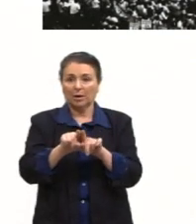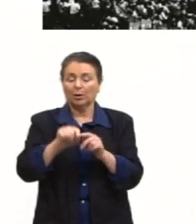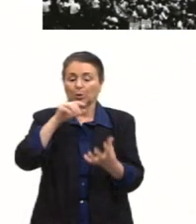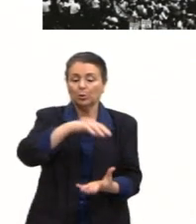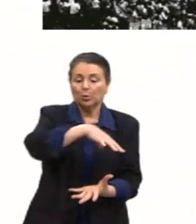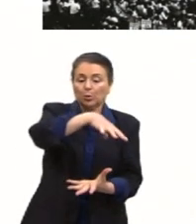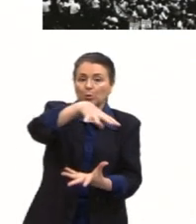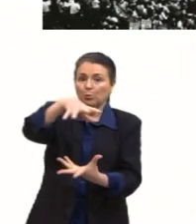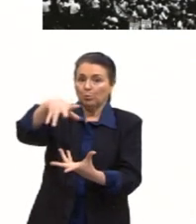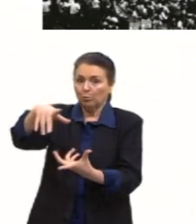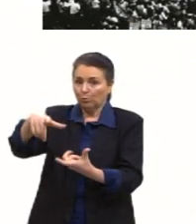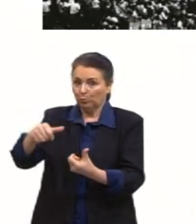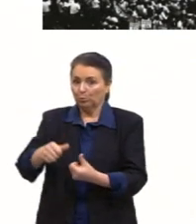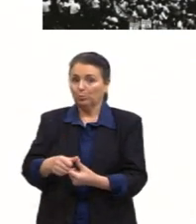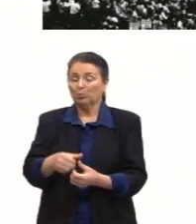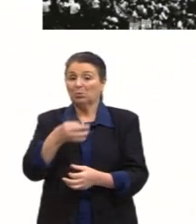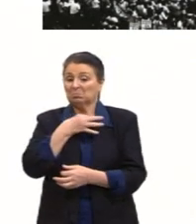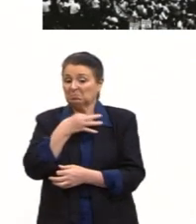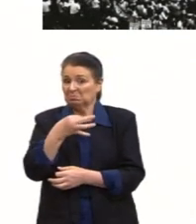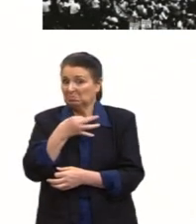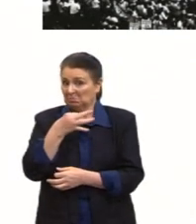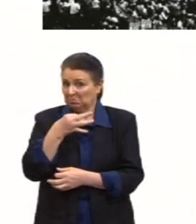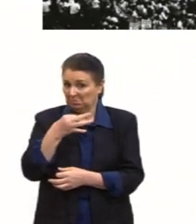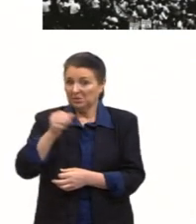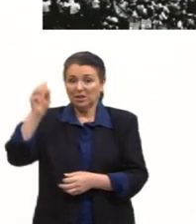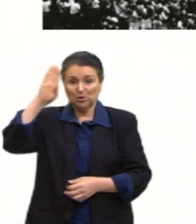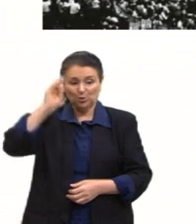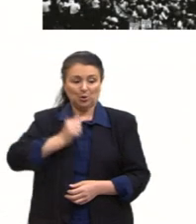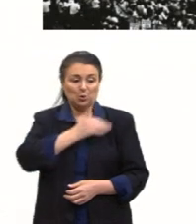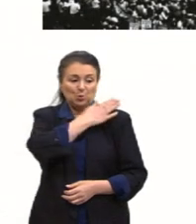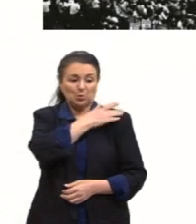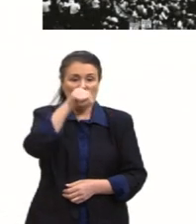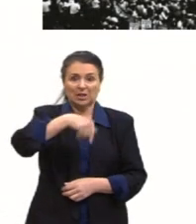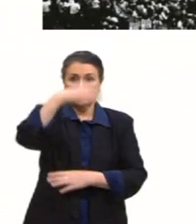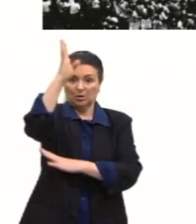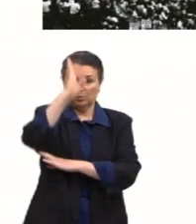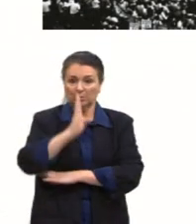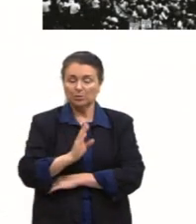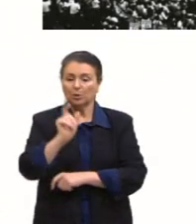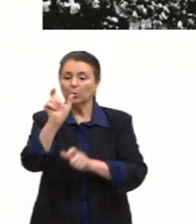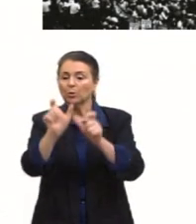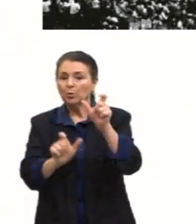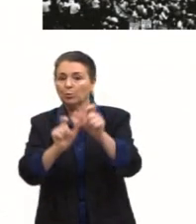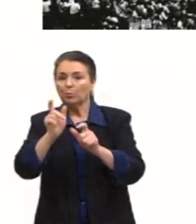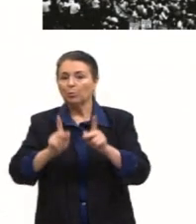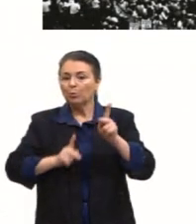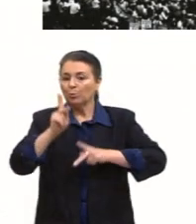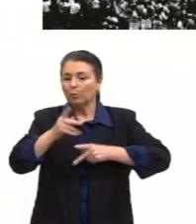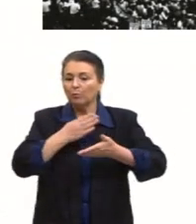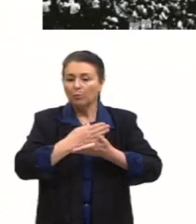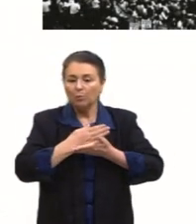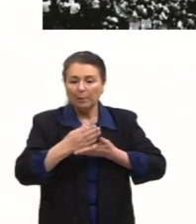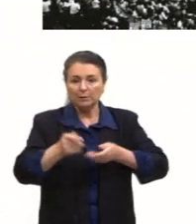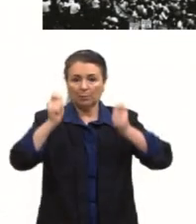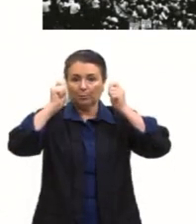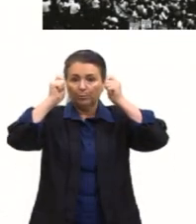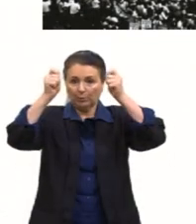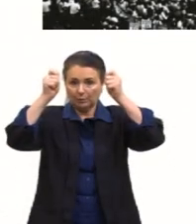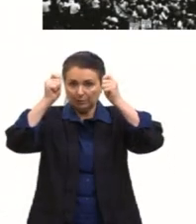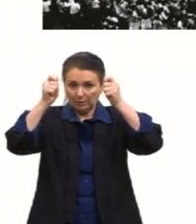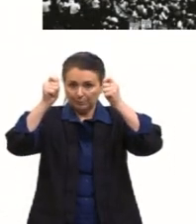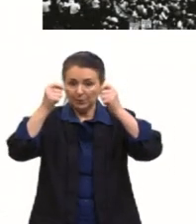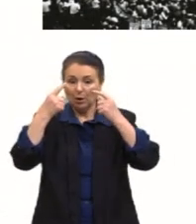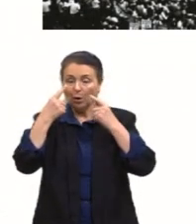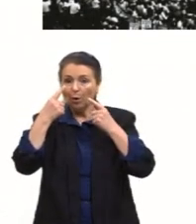Internacionalmente também, pegava muito mal a ditadura brasileira e o povo começa a fazer um movimento, vários protestos, olhem nas fotos